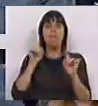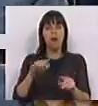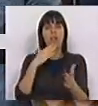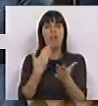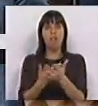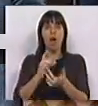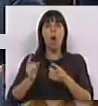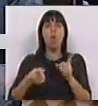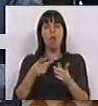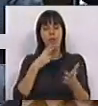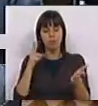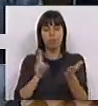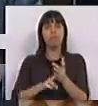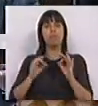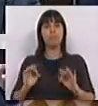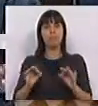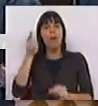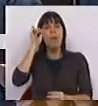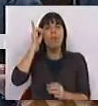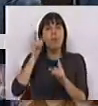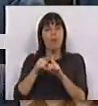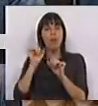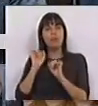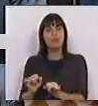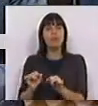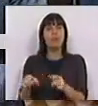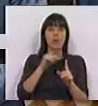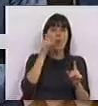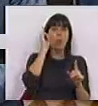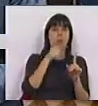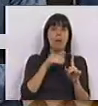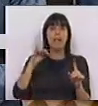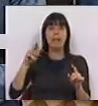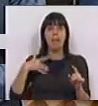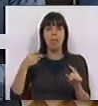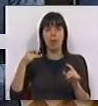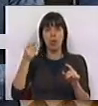aquilo que é o efetivo dos bombeiros chapadores e dos bombeiros